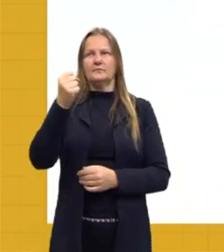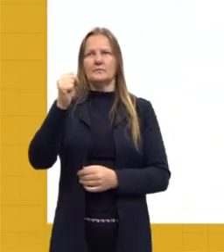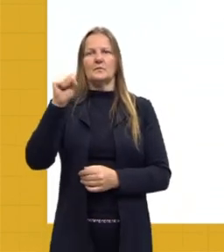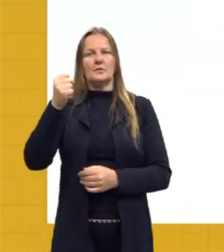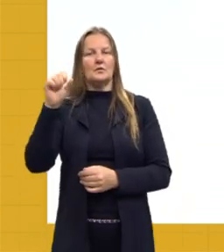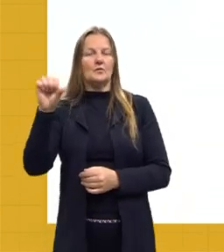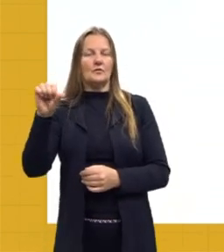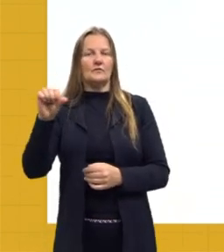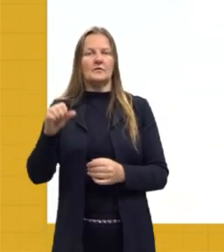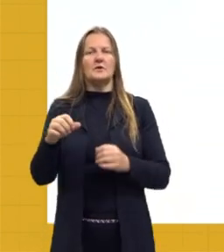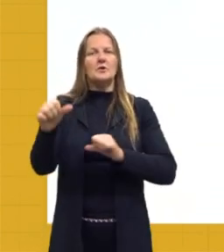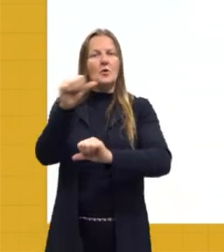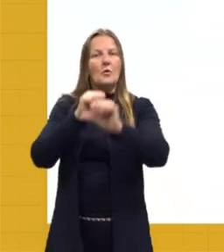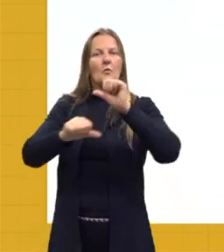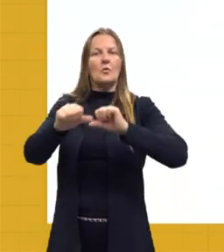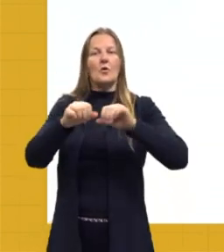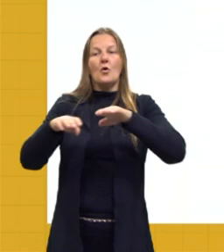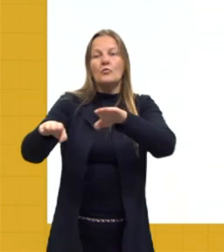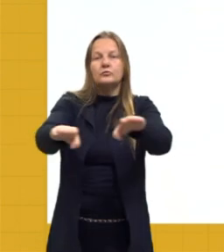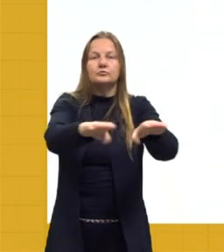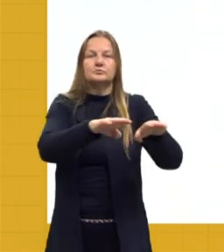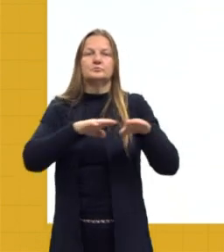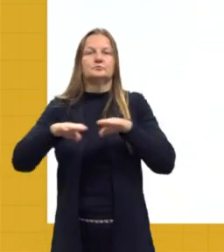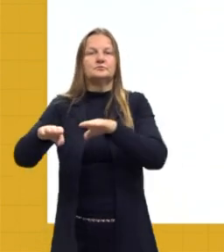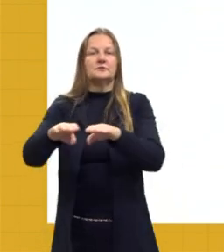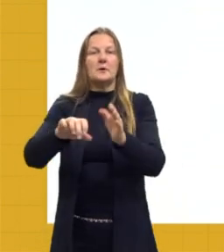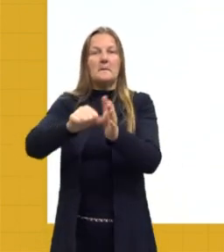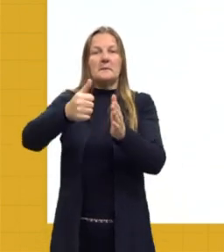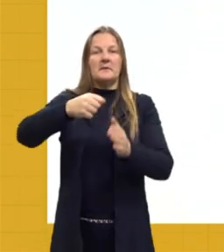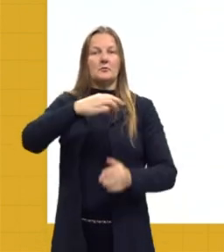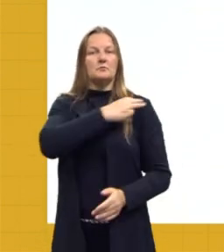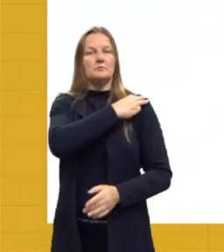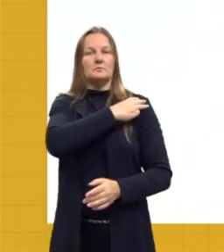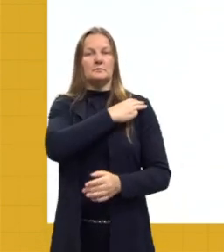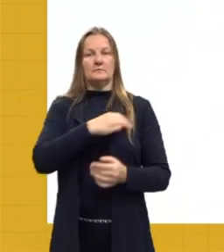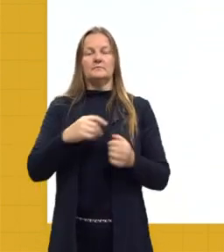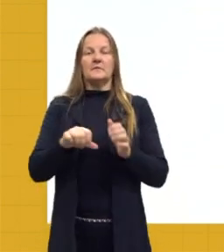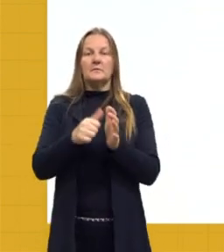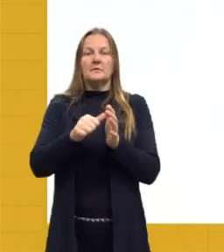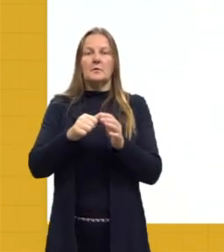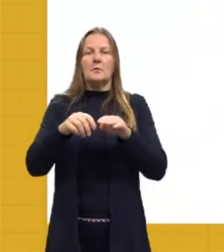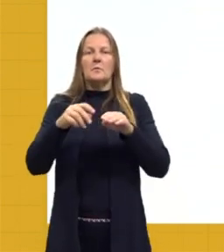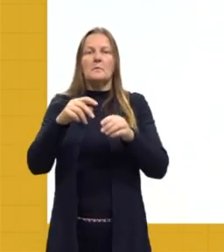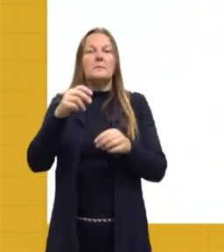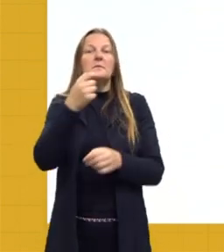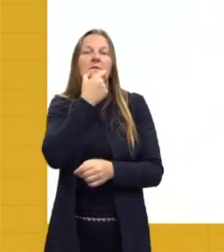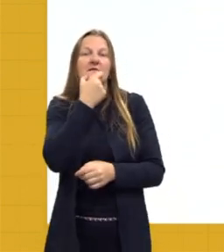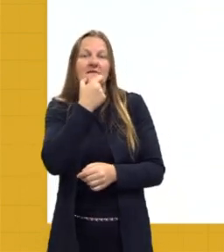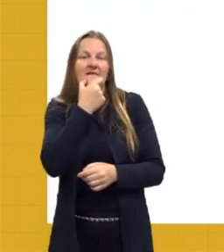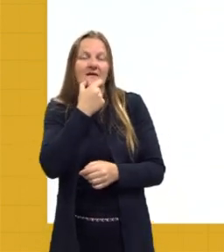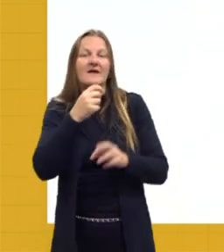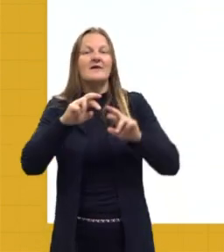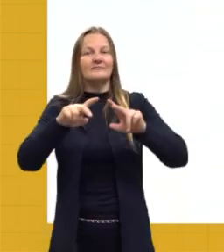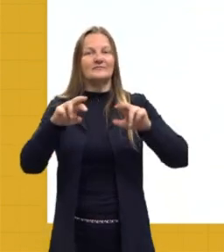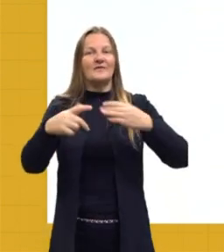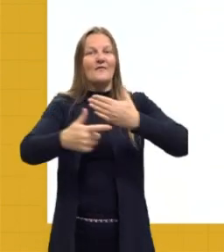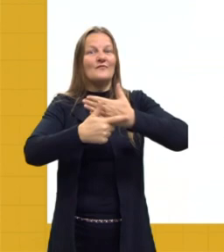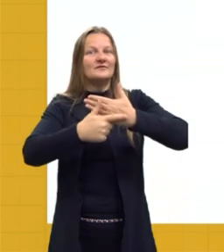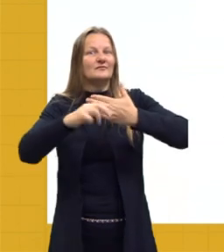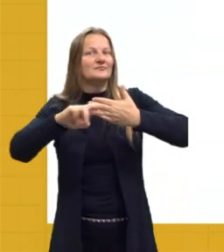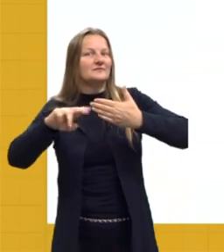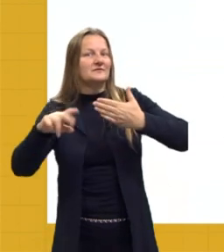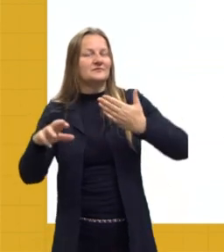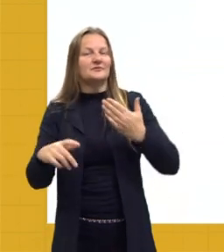avessas. Vai ter um primeiro-ministro, só que na Inglaterra esse parlamentarismo, esse primeiro-ministro servia para